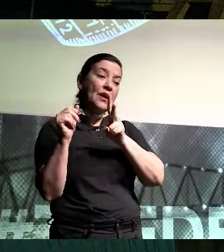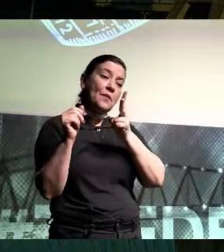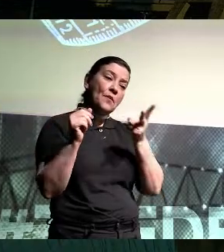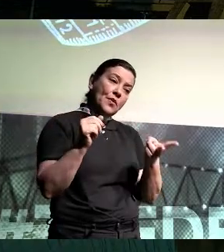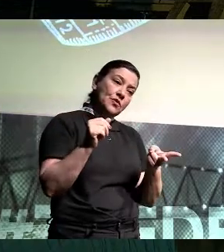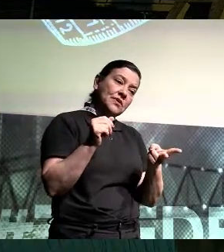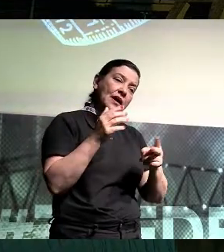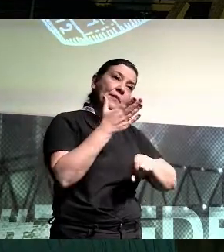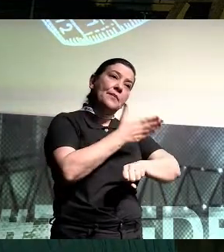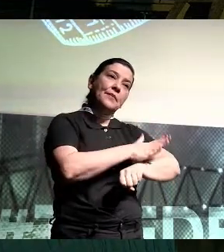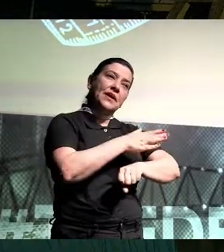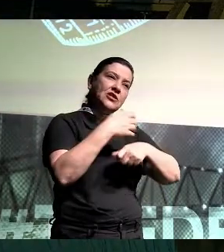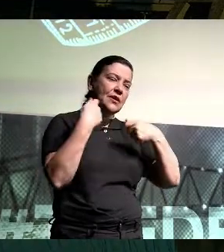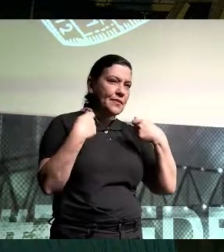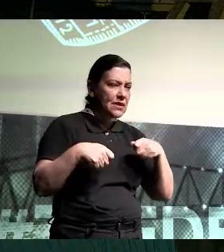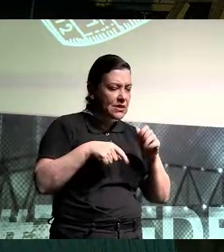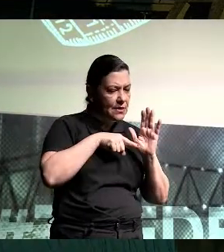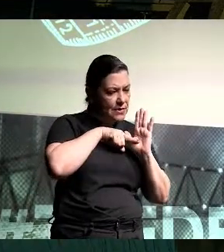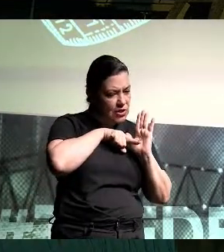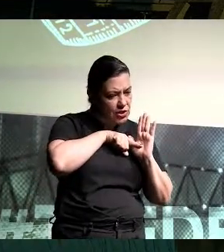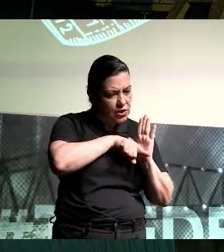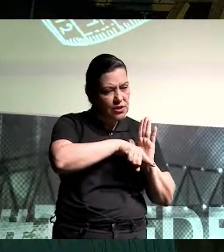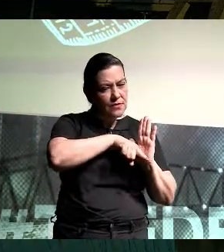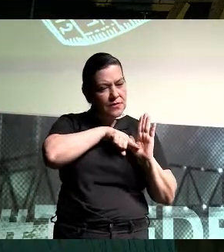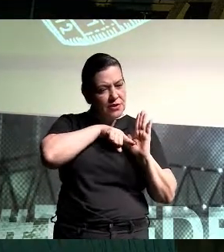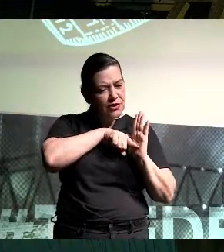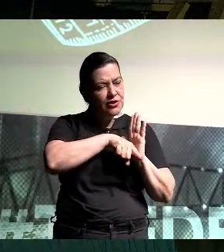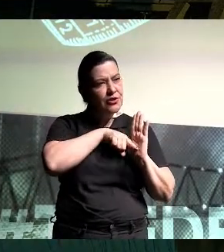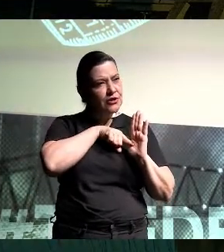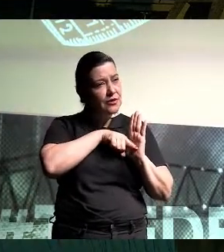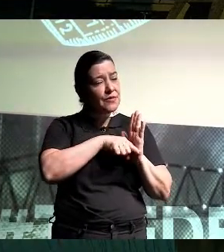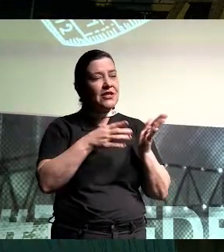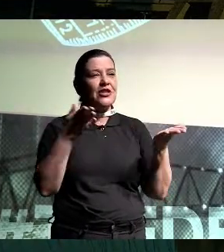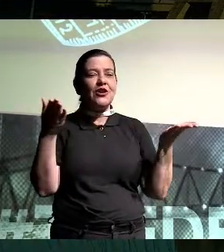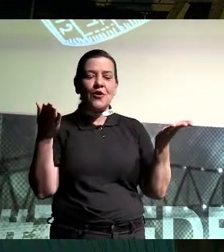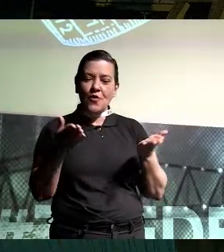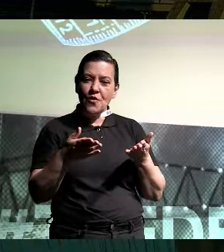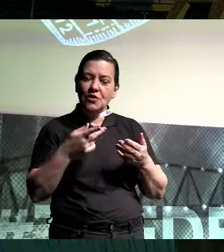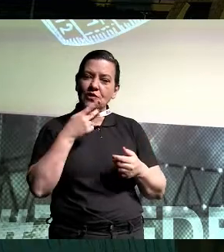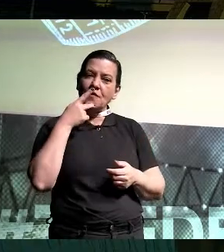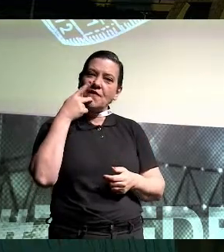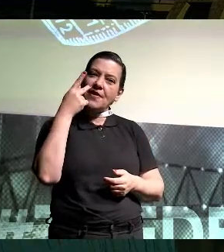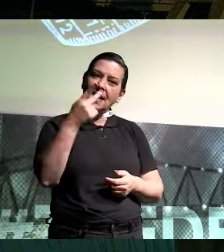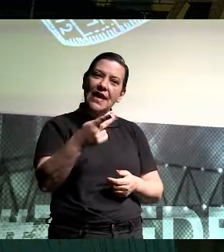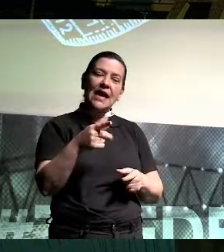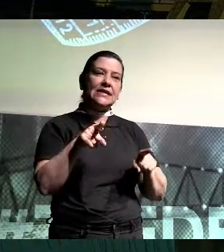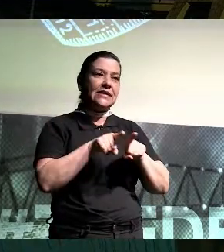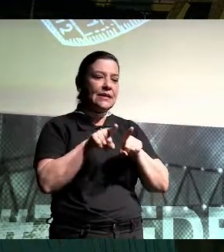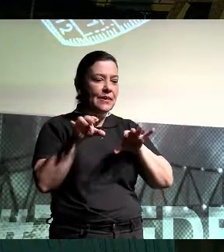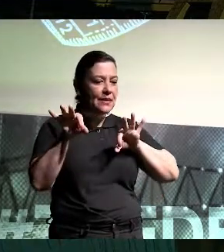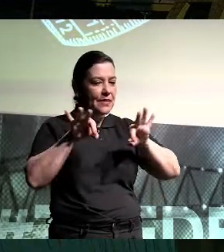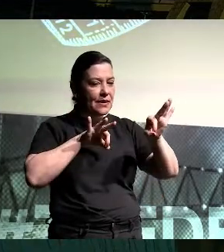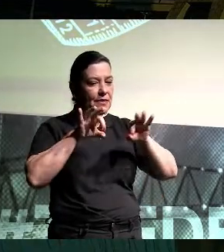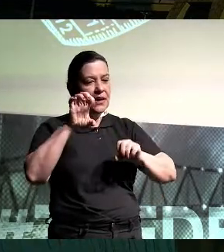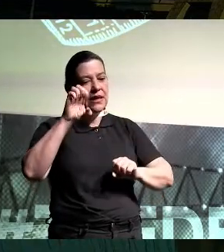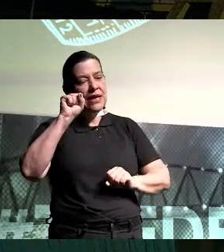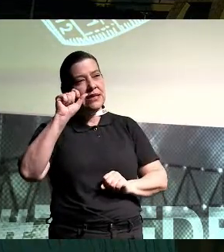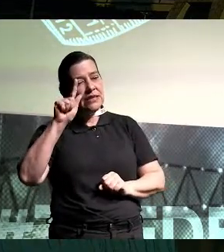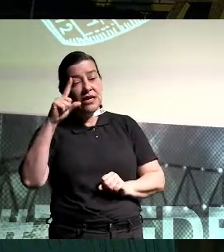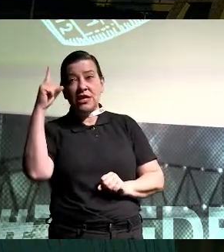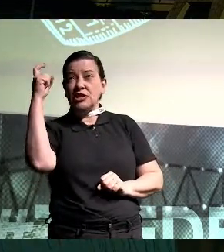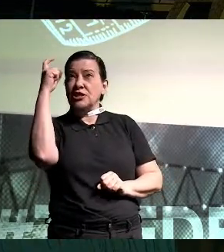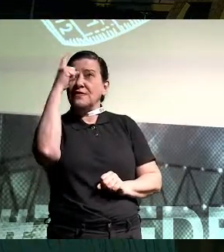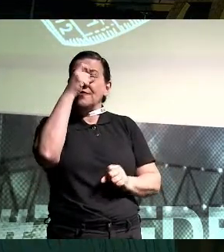medição, medir, medir, medir. Acho que é hoje o meu grande mantra quando eu vou falar e eu vou fazer ESG. É difícil